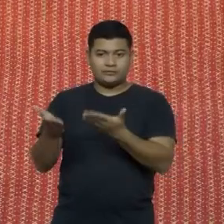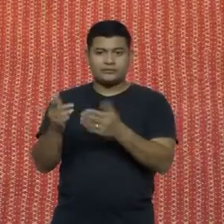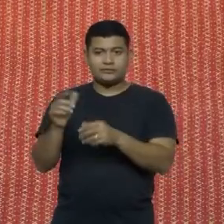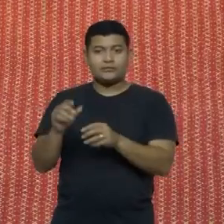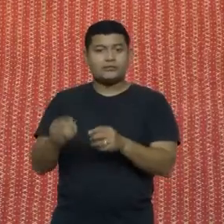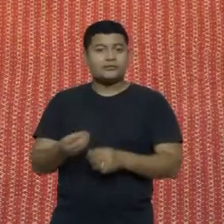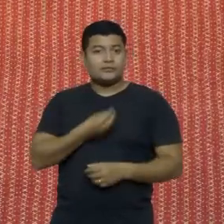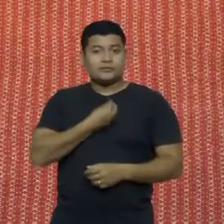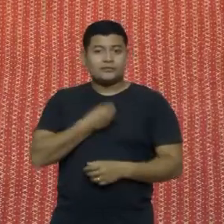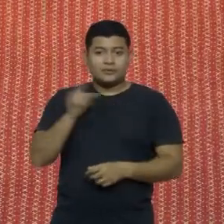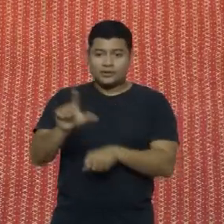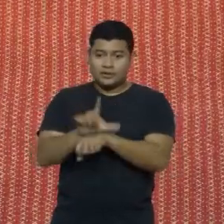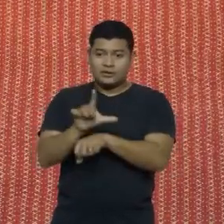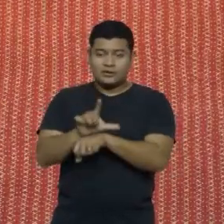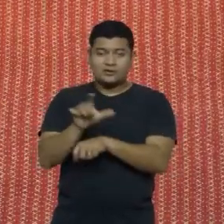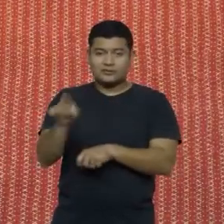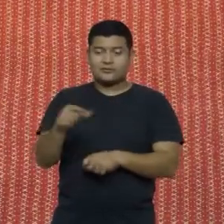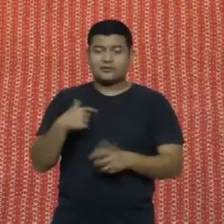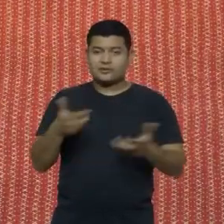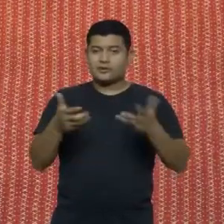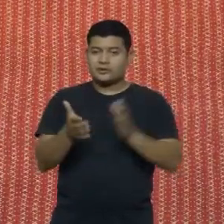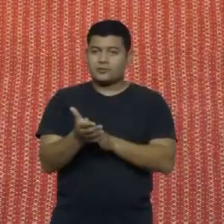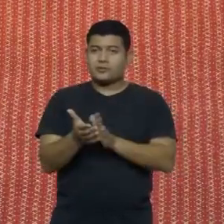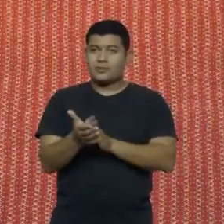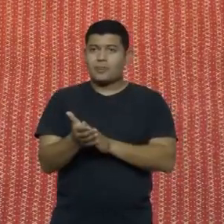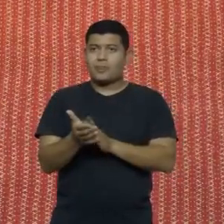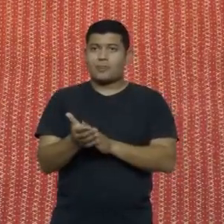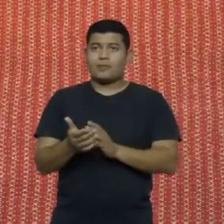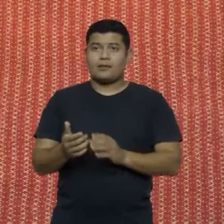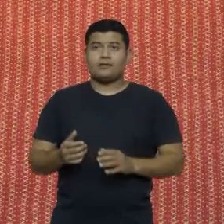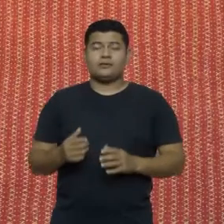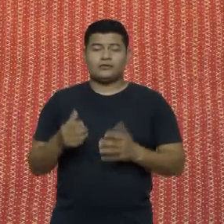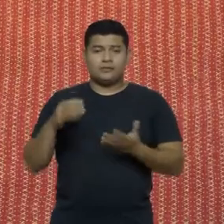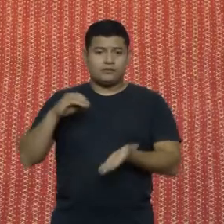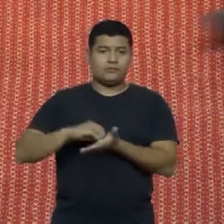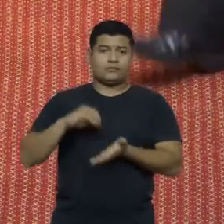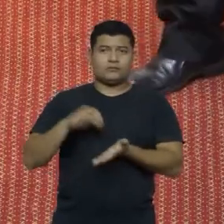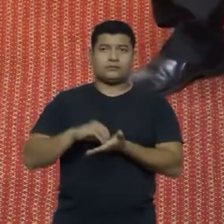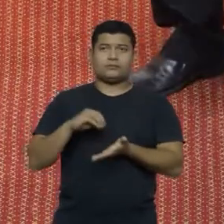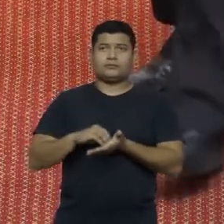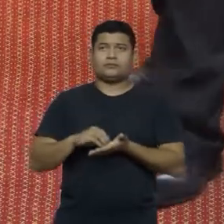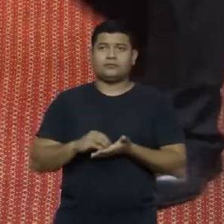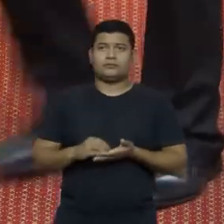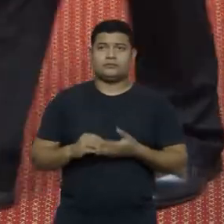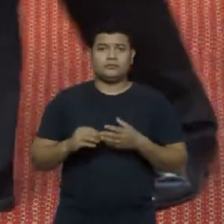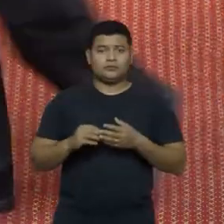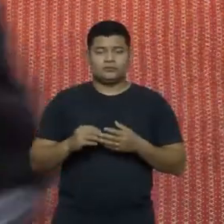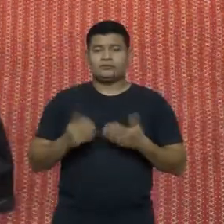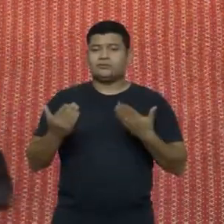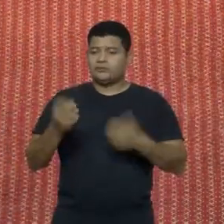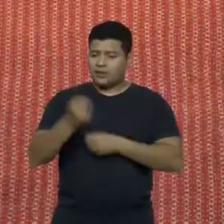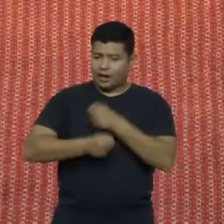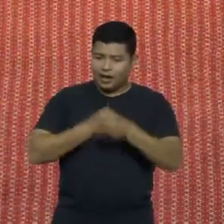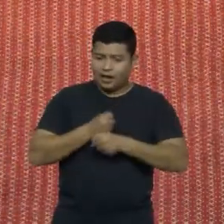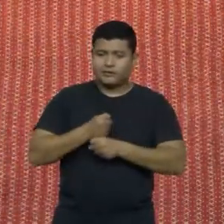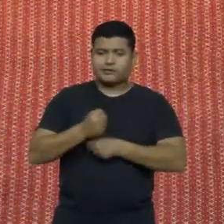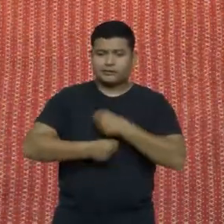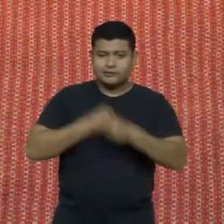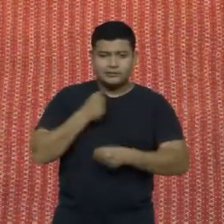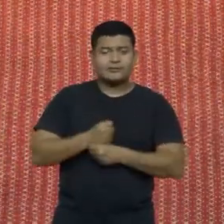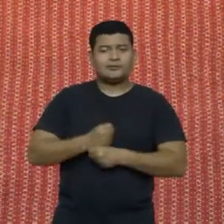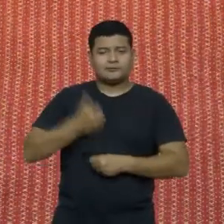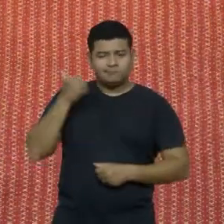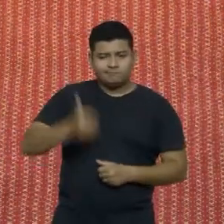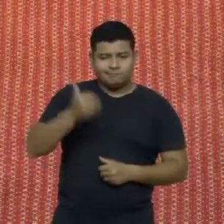e quero paralisar por essa grande festa que estava faltando todo ano no nosso